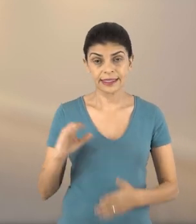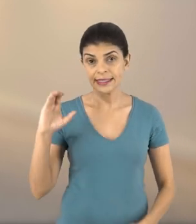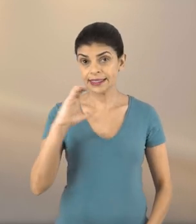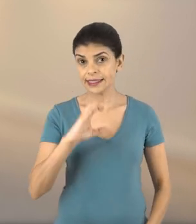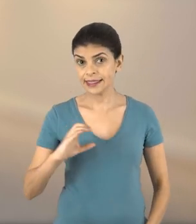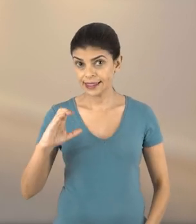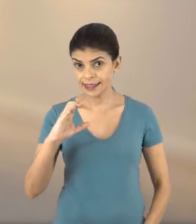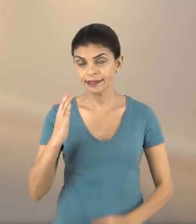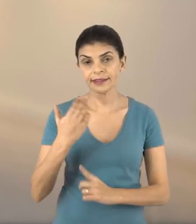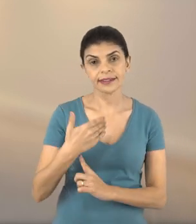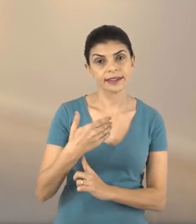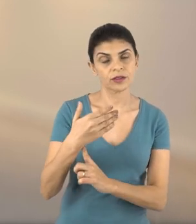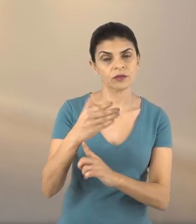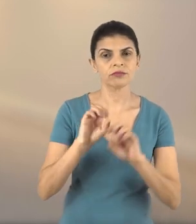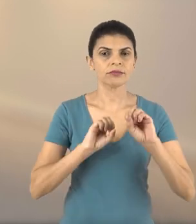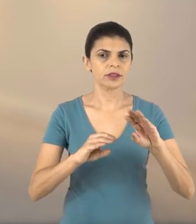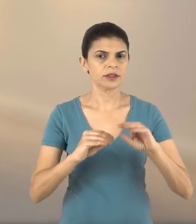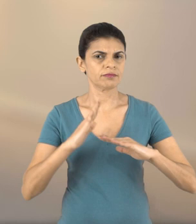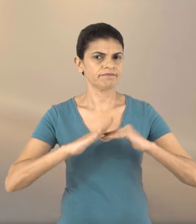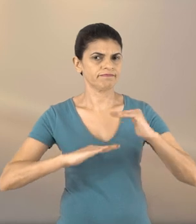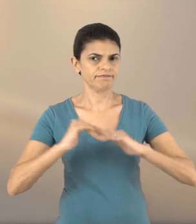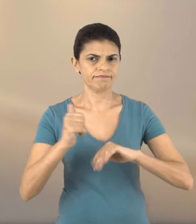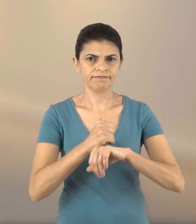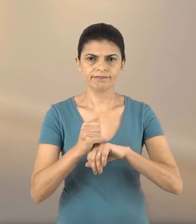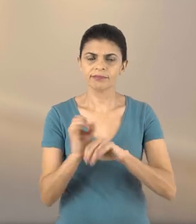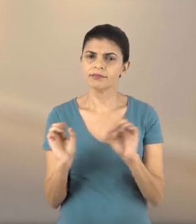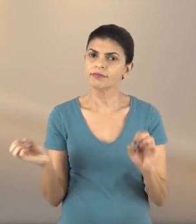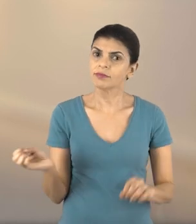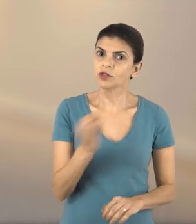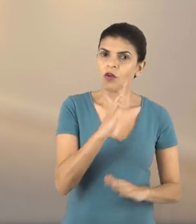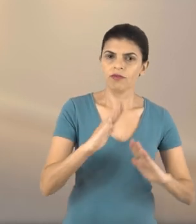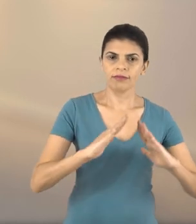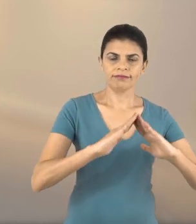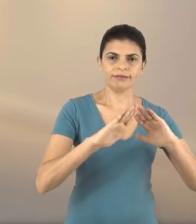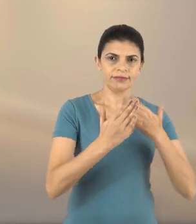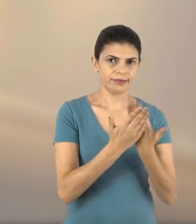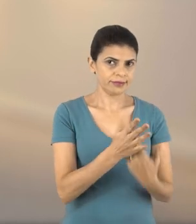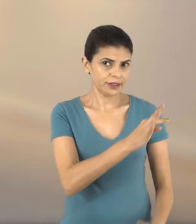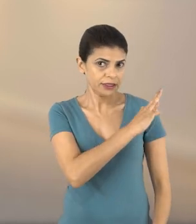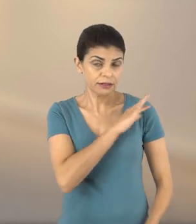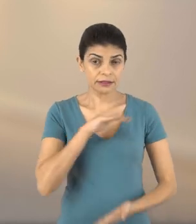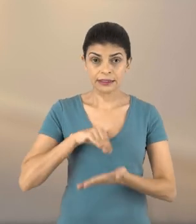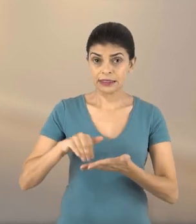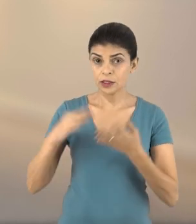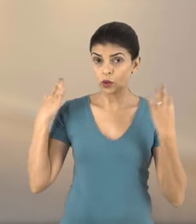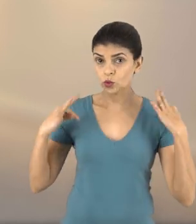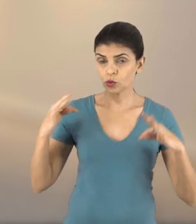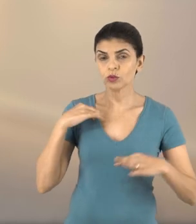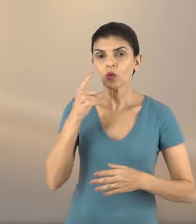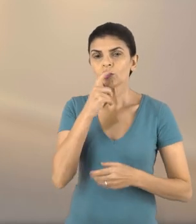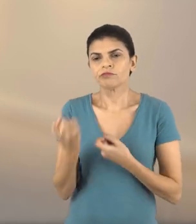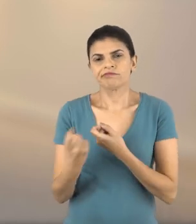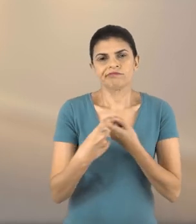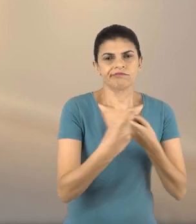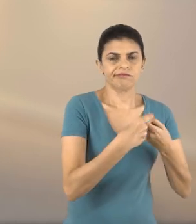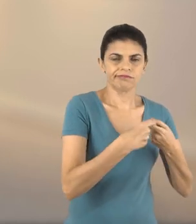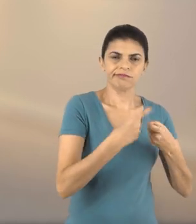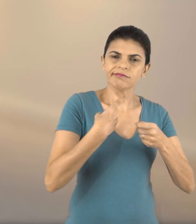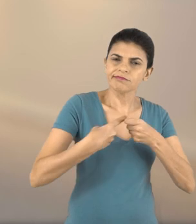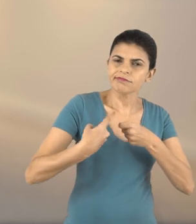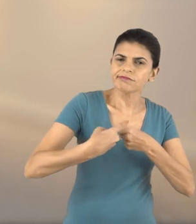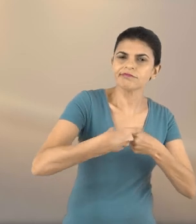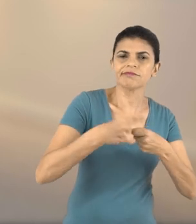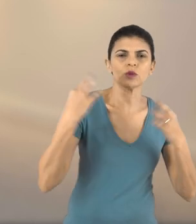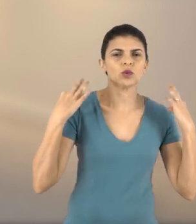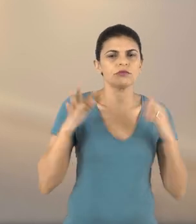secretário de Ciência e Tecnologia, ensino profissionalizante e novas escolas técnicas. Como secretário de Turismo, a retomada do setor do